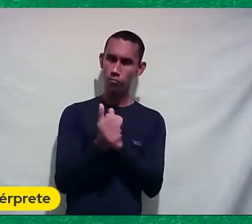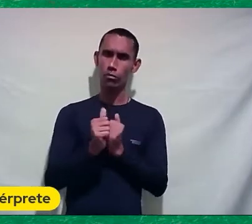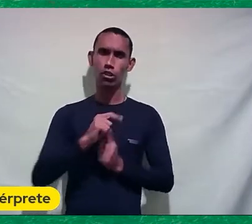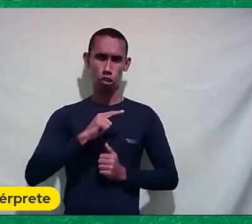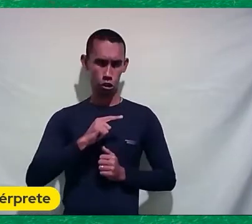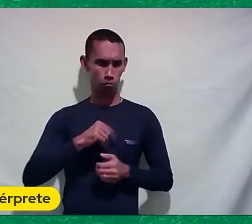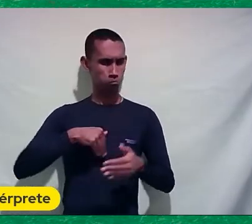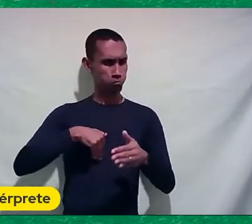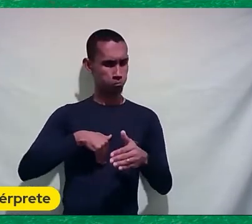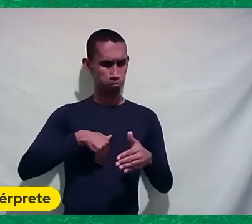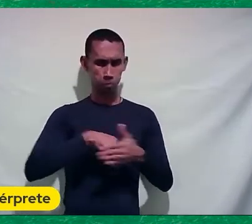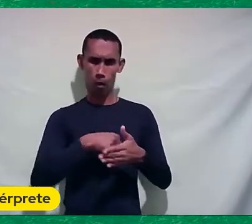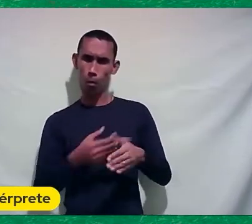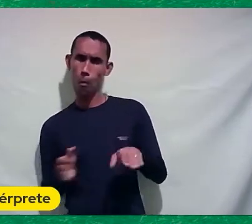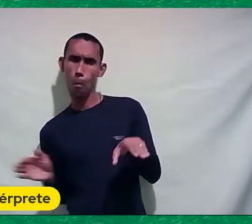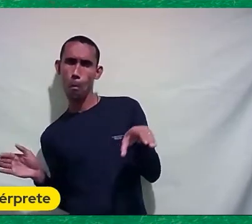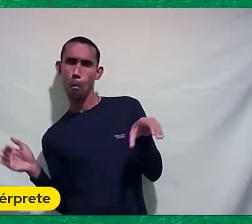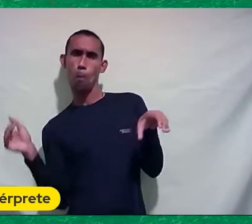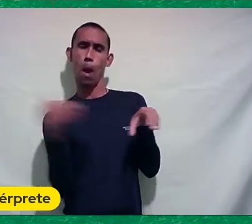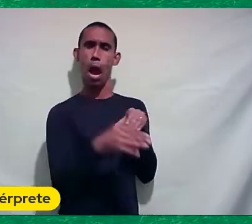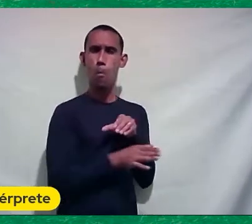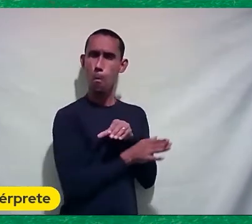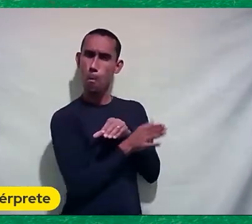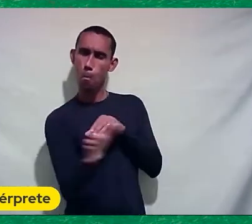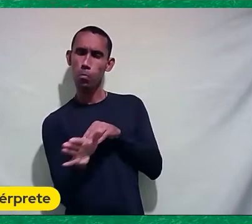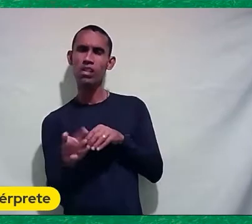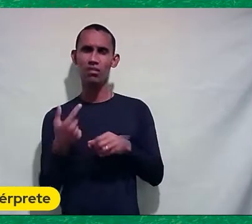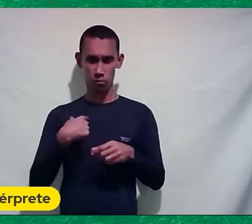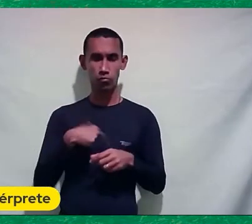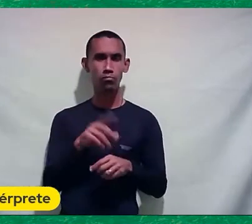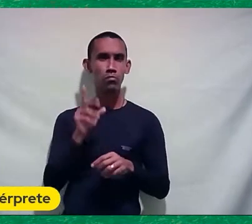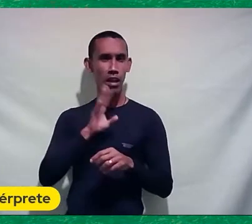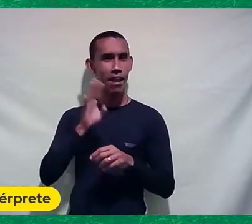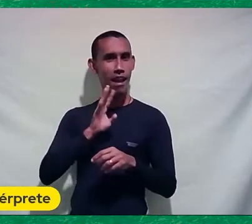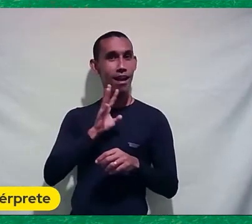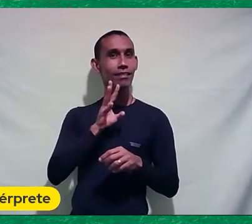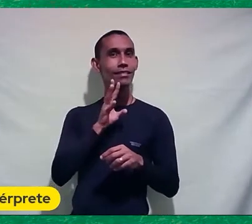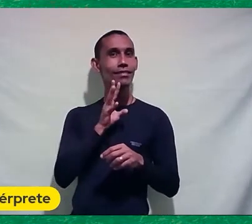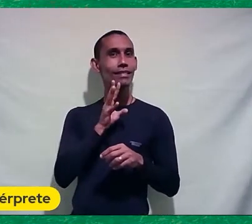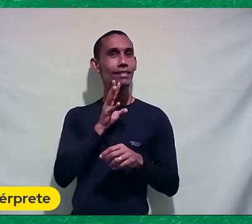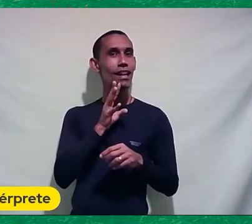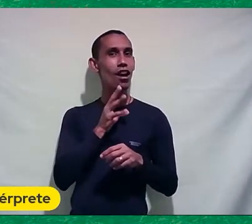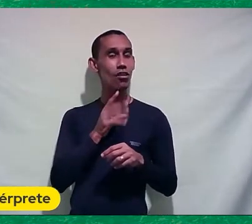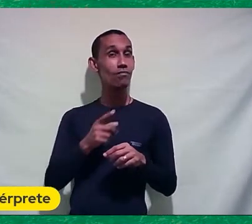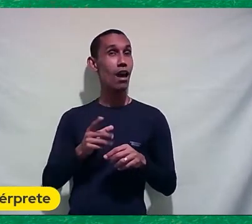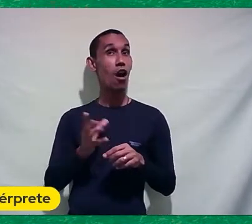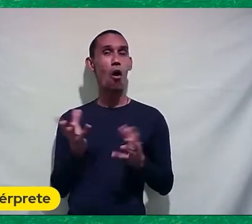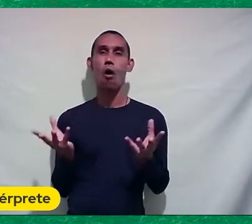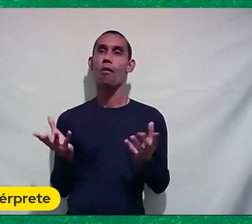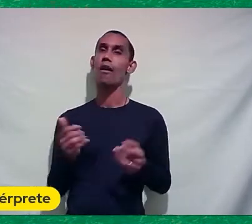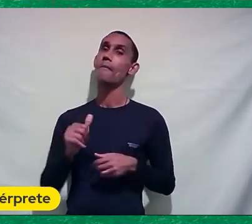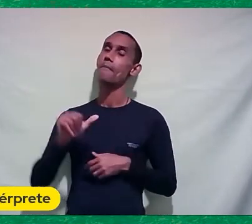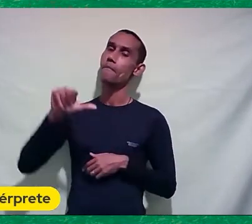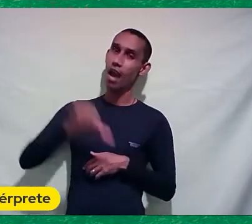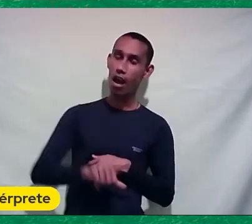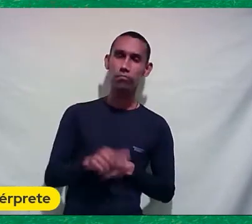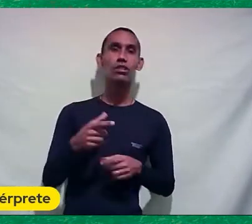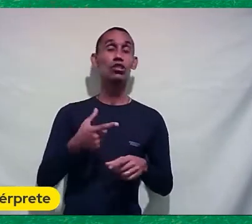De futebol Durante a filmagem E realmente Para mim Era terrível A sorte É que eu tinha Um assistente Fanático de